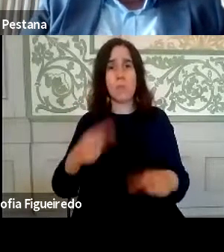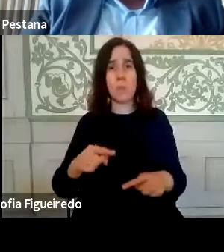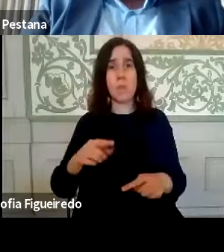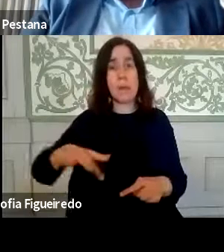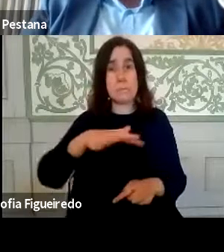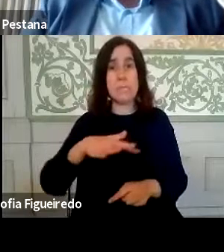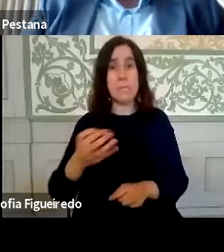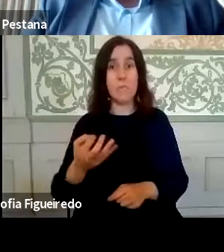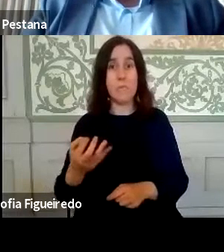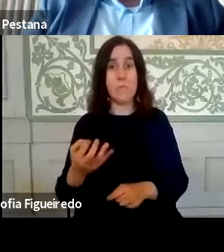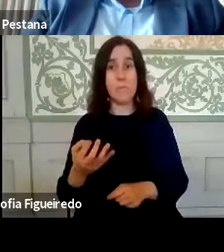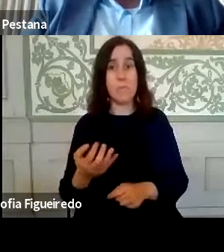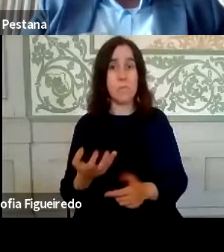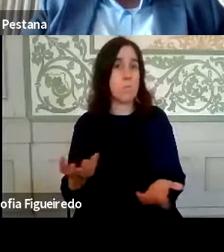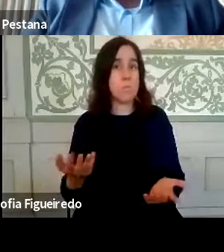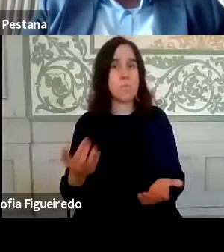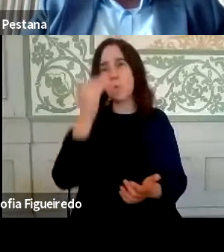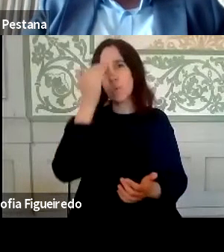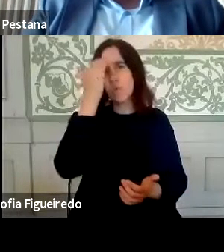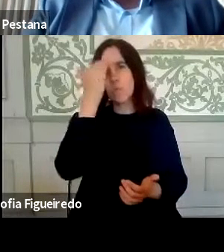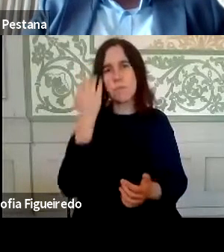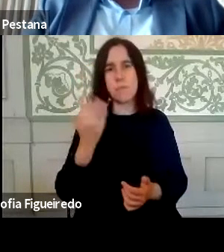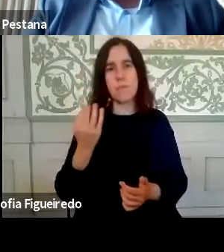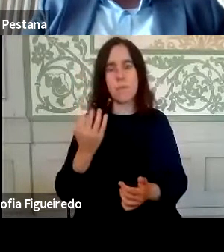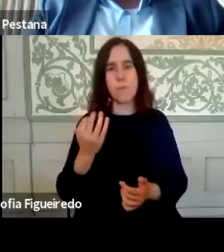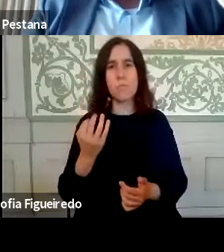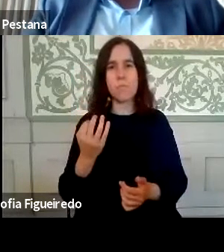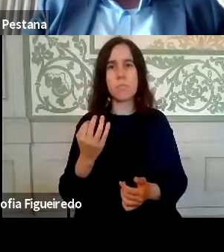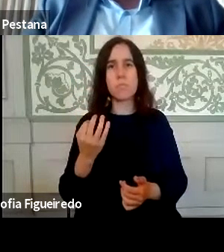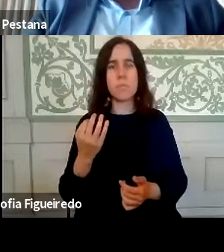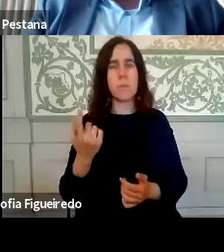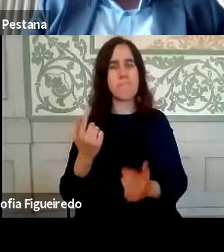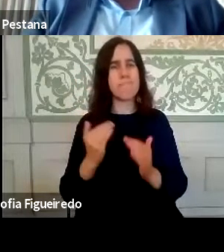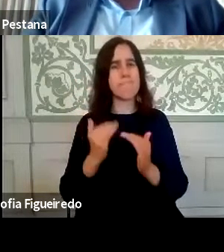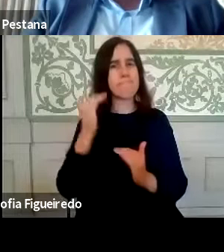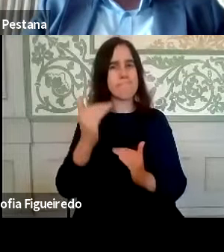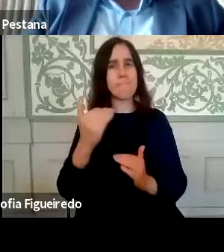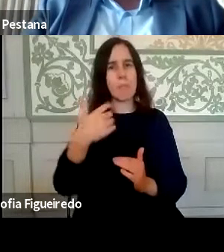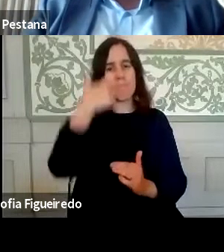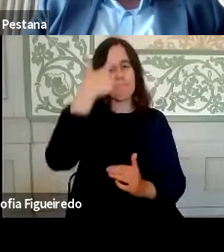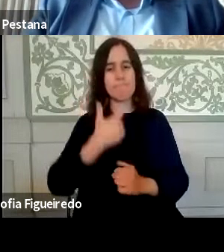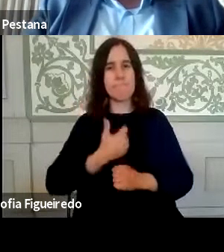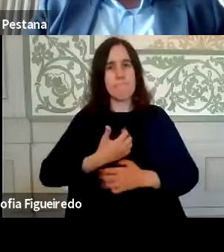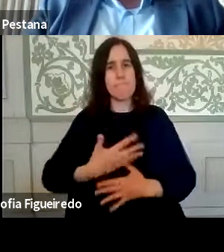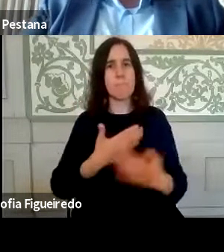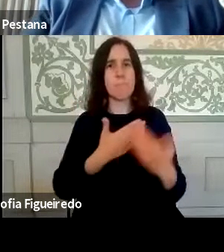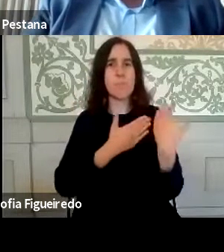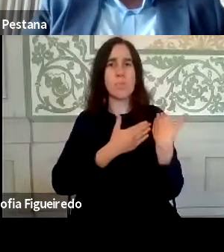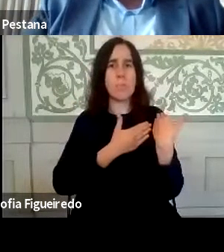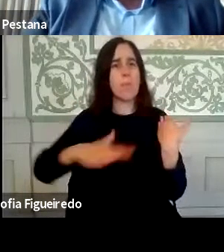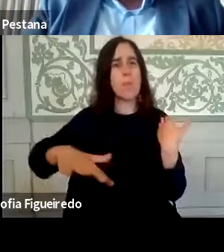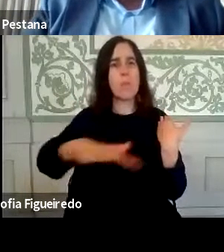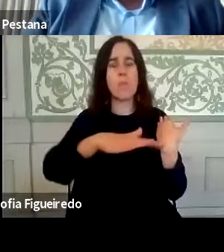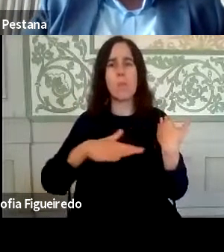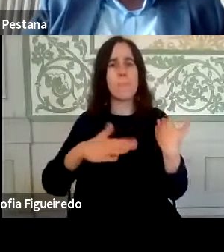consciência, em seu elevado sentido também de personalismo e de responsabilidade, não queriam,